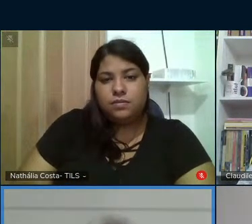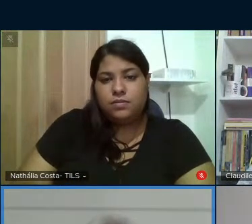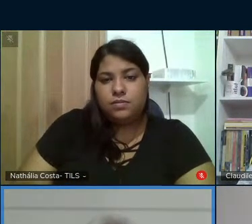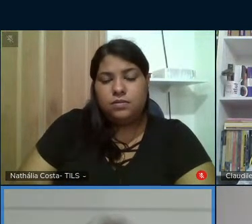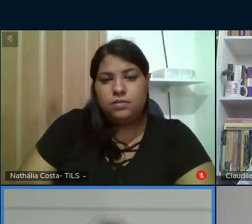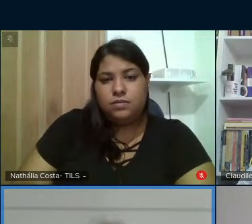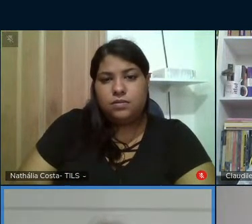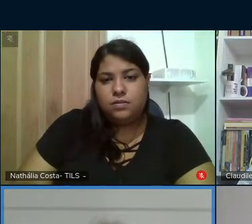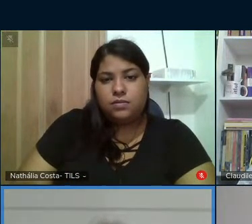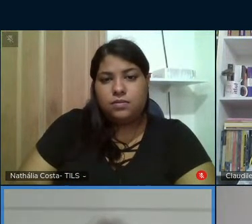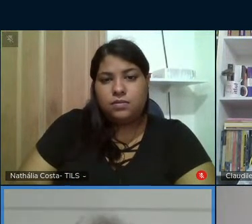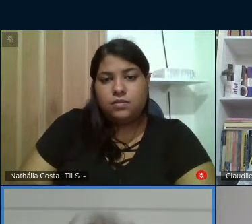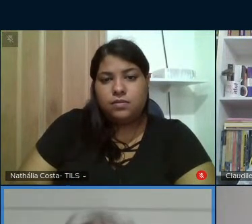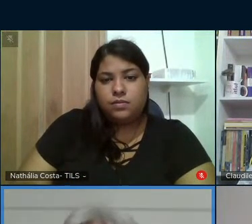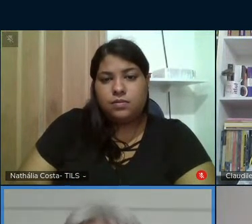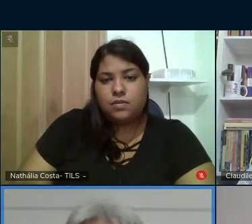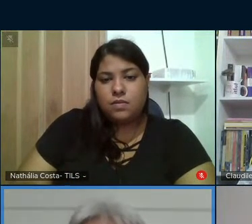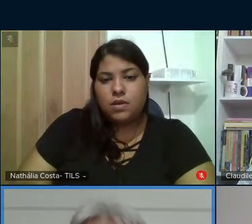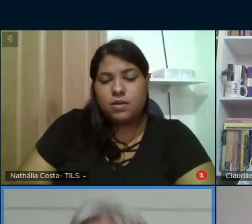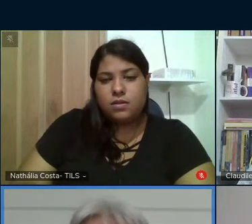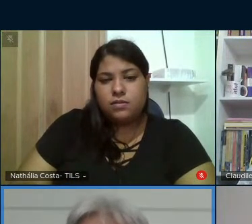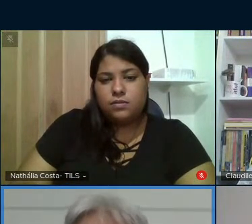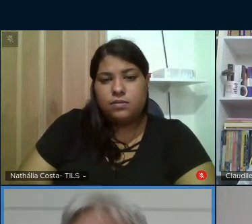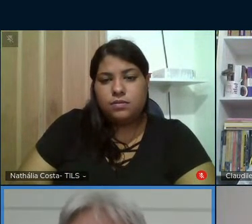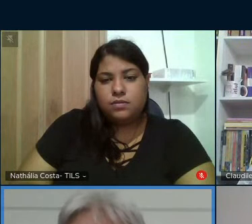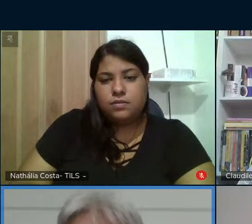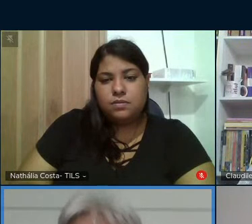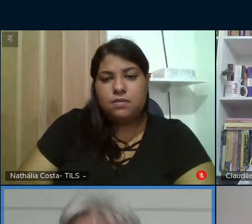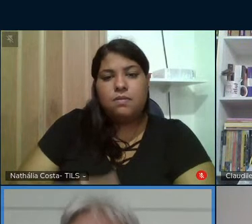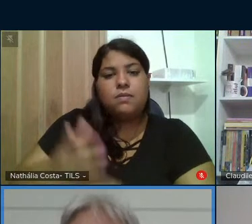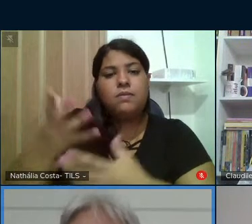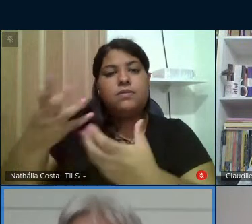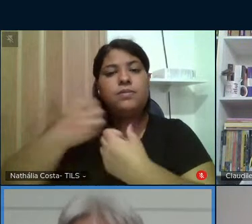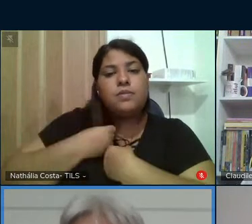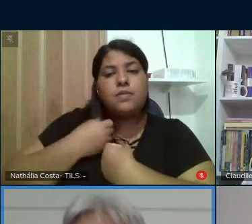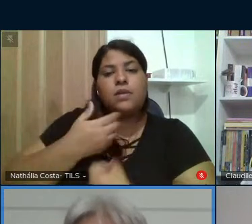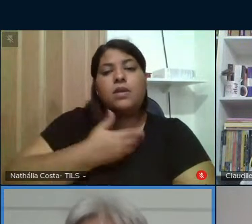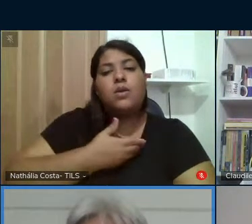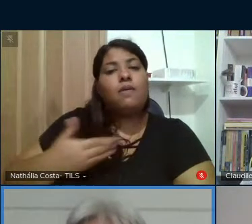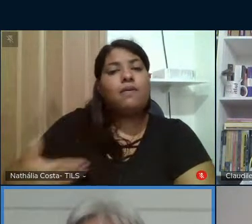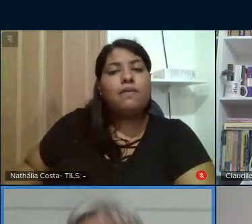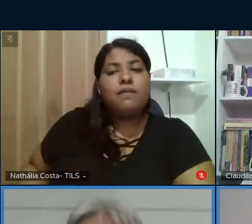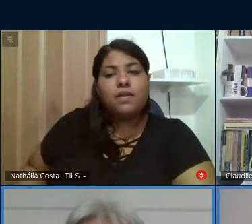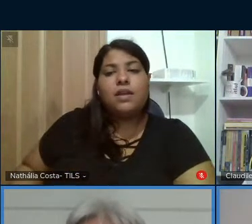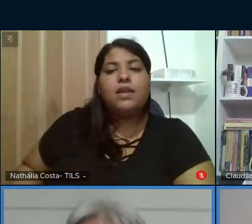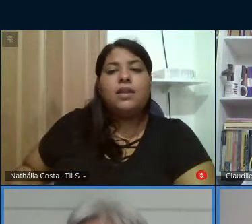legião que ele recebeu do governo francês que jornada